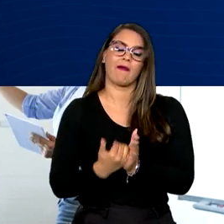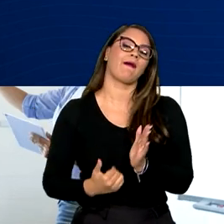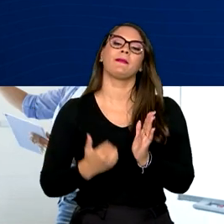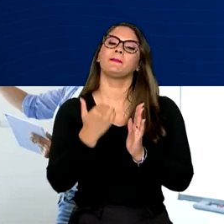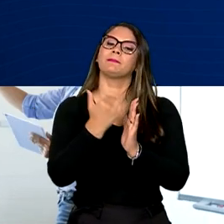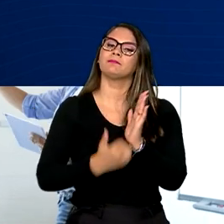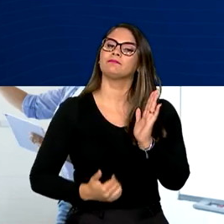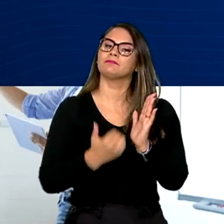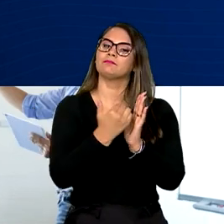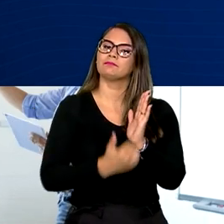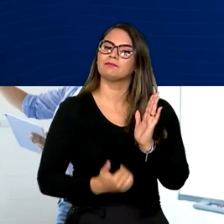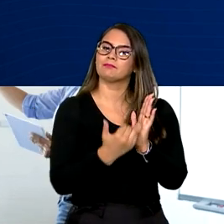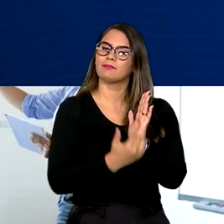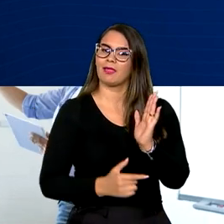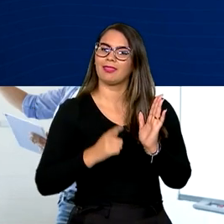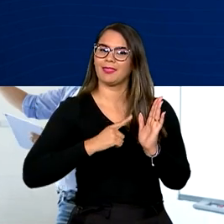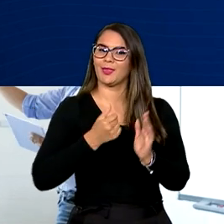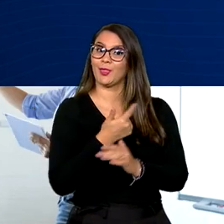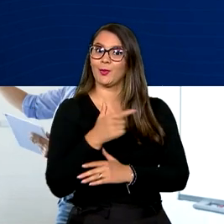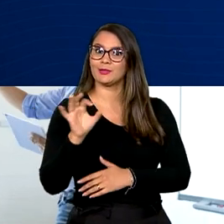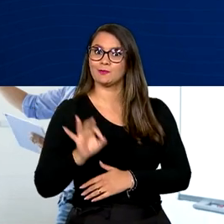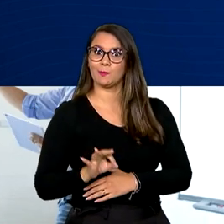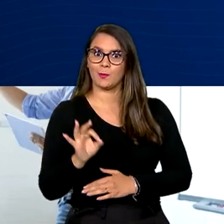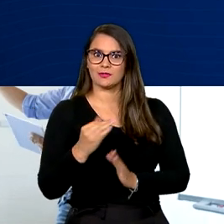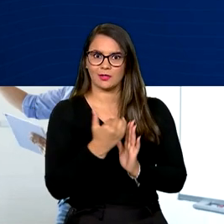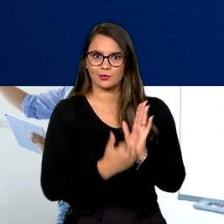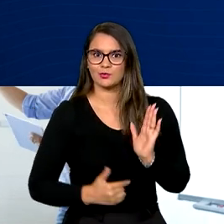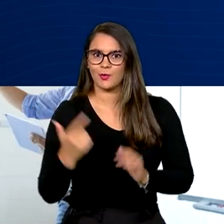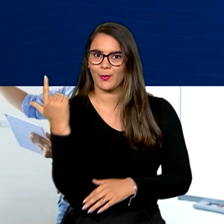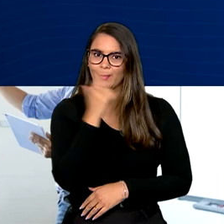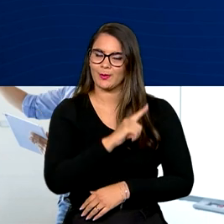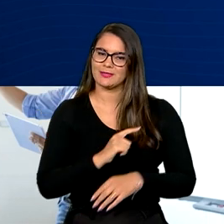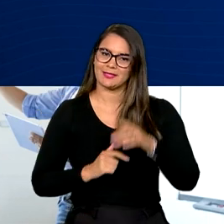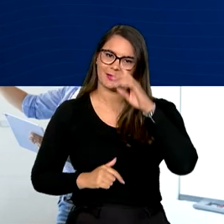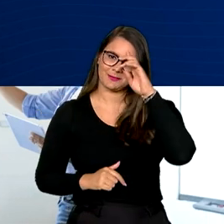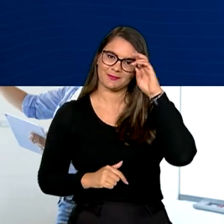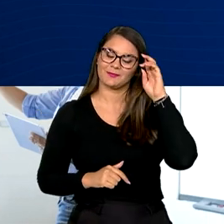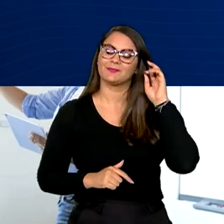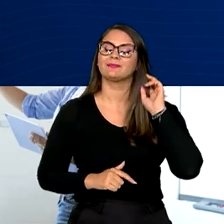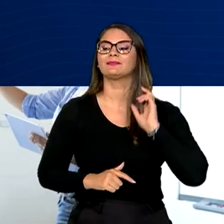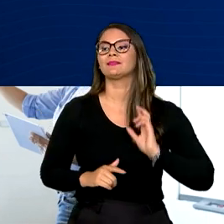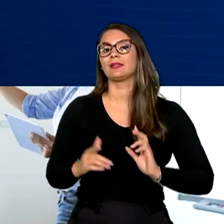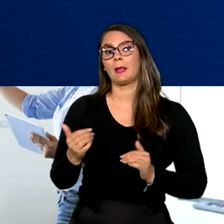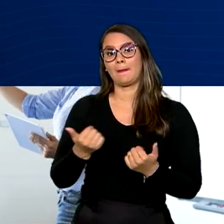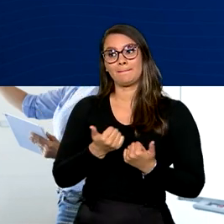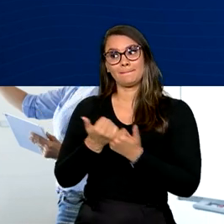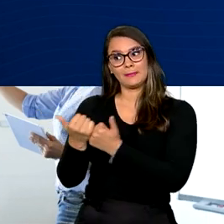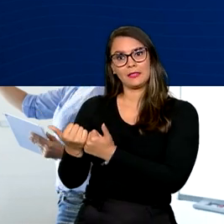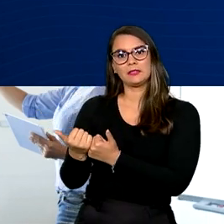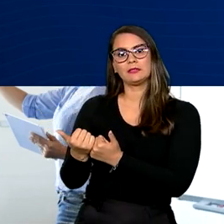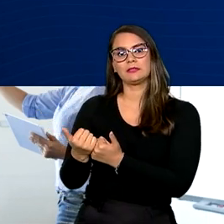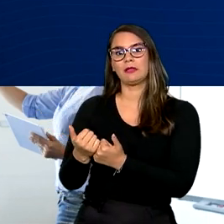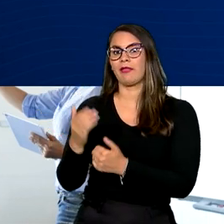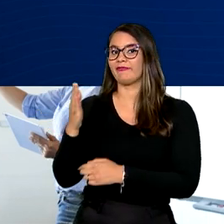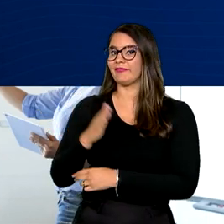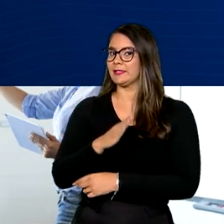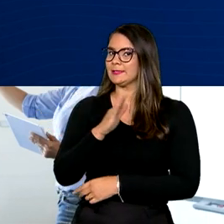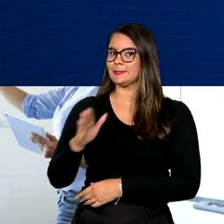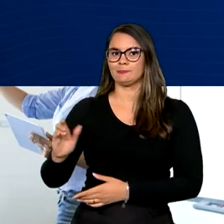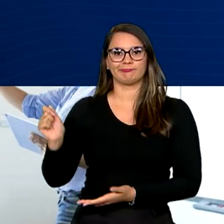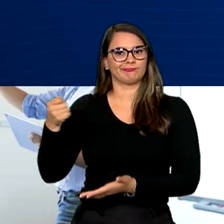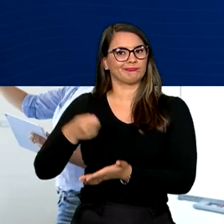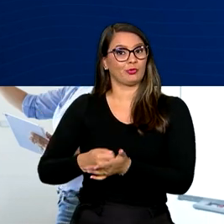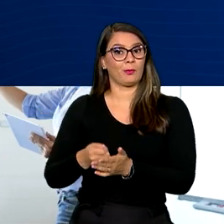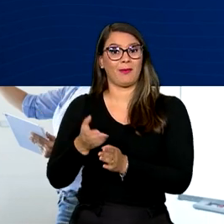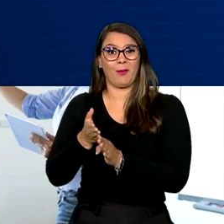e até 12% de desconto no valor financiado pendente. Já os beneficiários com dívidas vencidas e não pagas